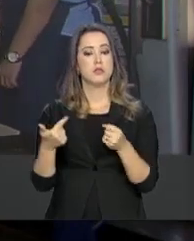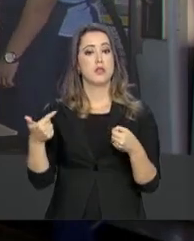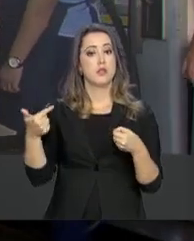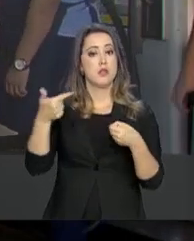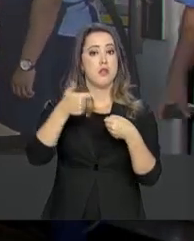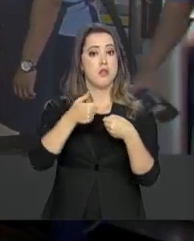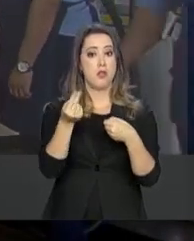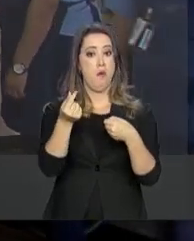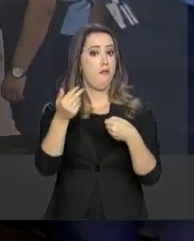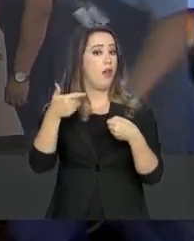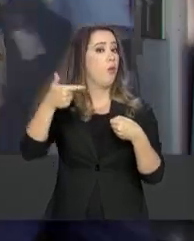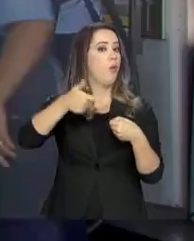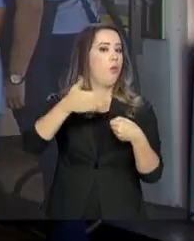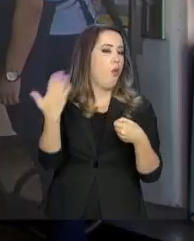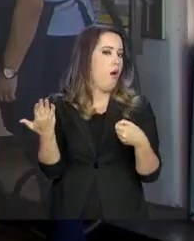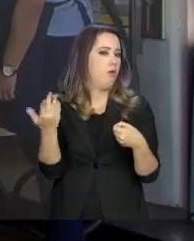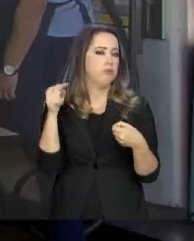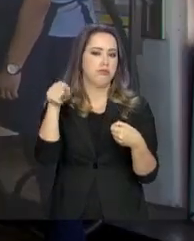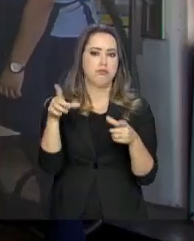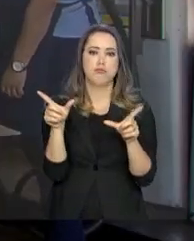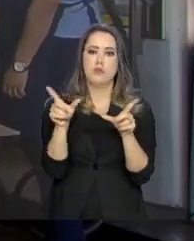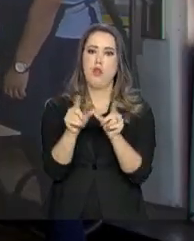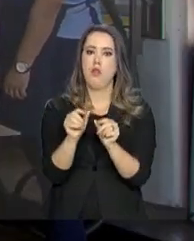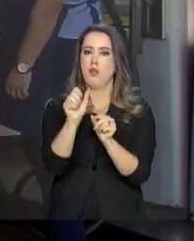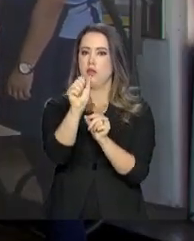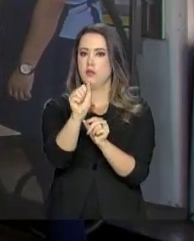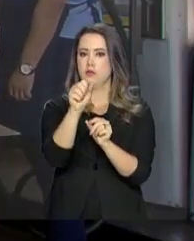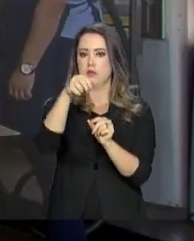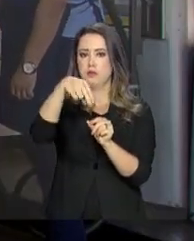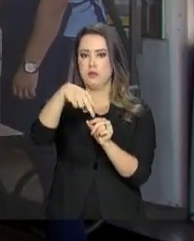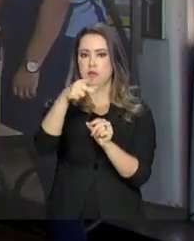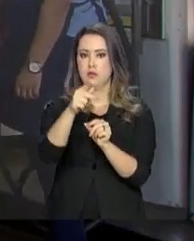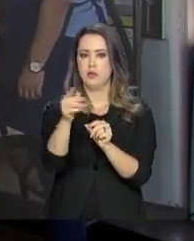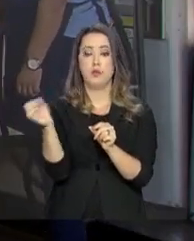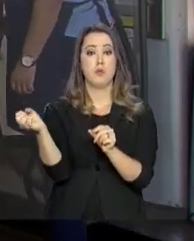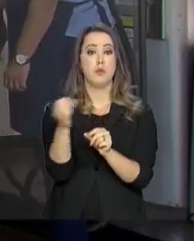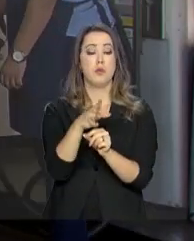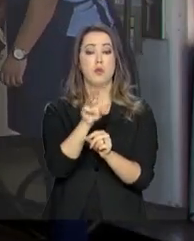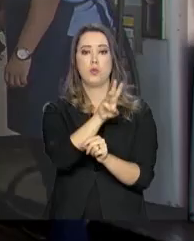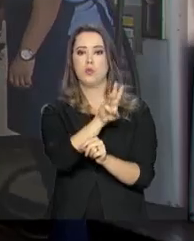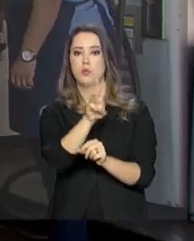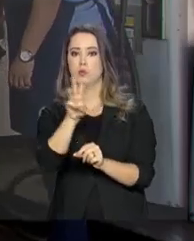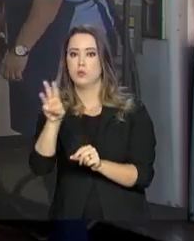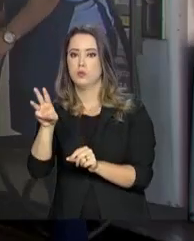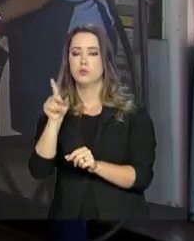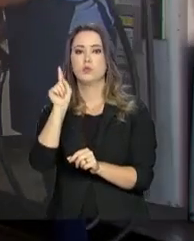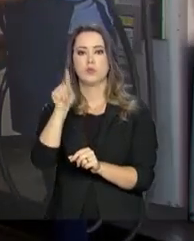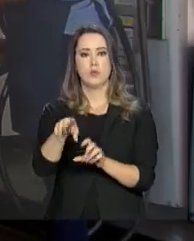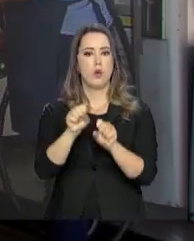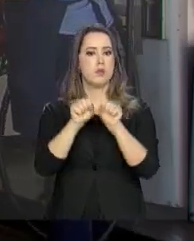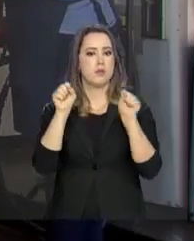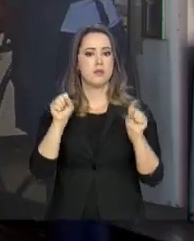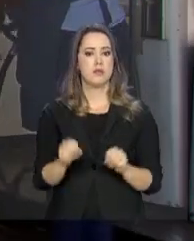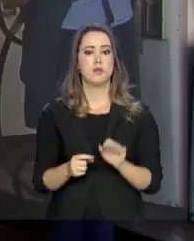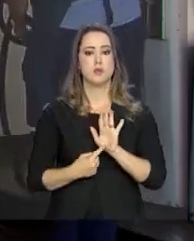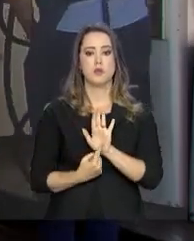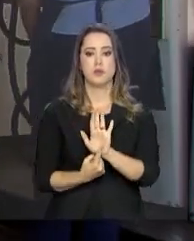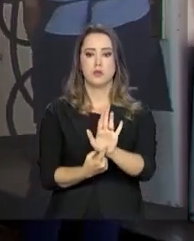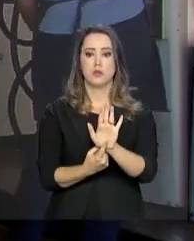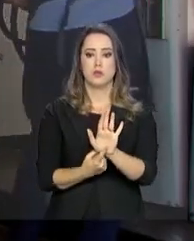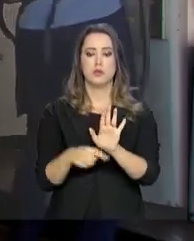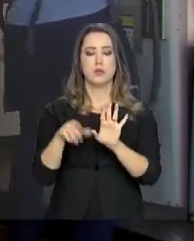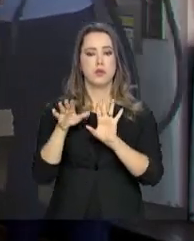combustíveis, a Agência Nacional do Petróleo lançou mais uma opção. É o Infopreço, sistema que mostra os preços